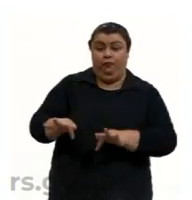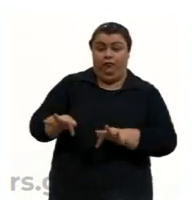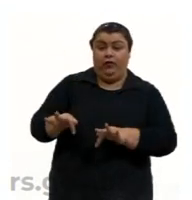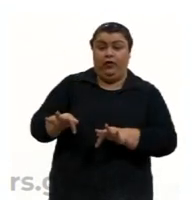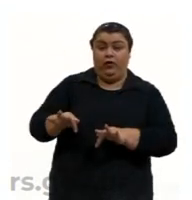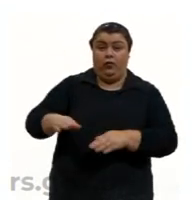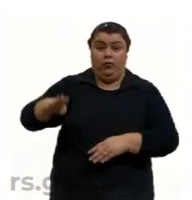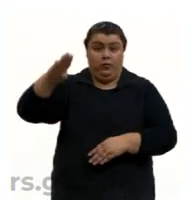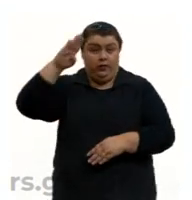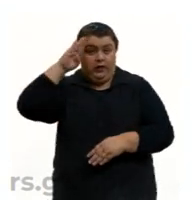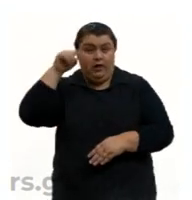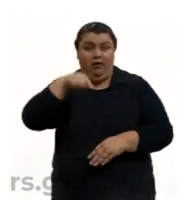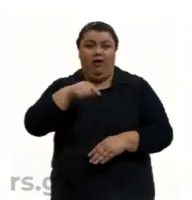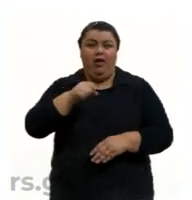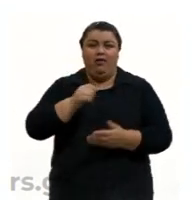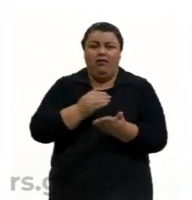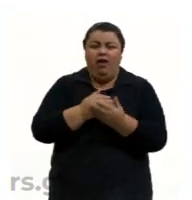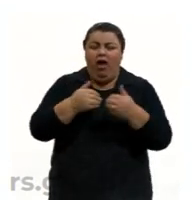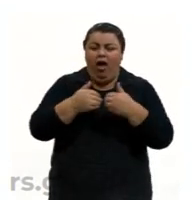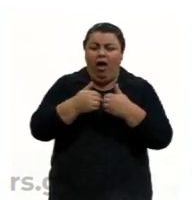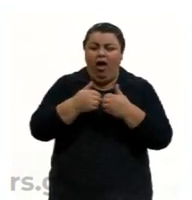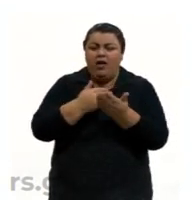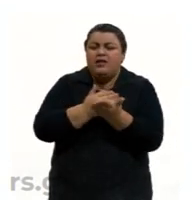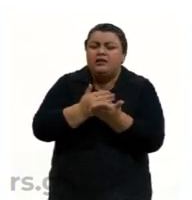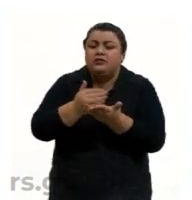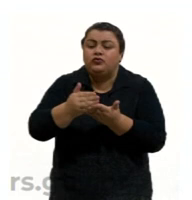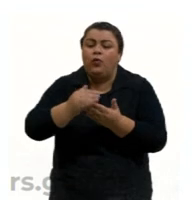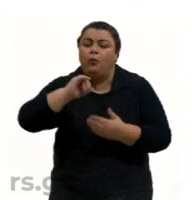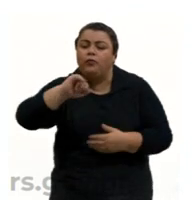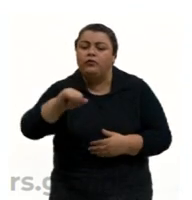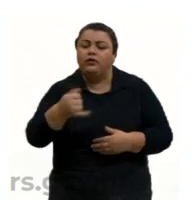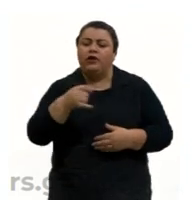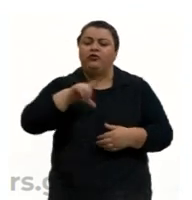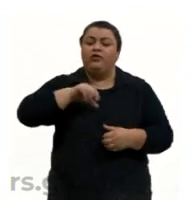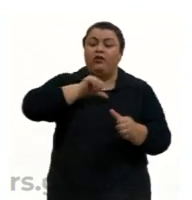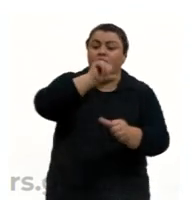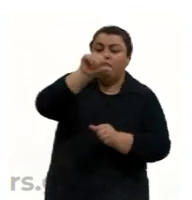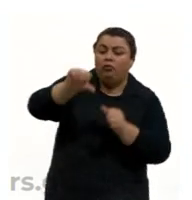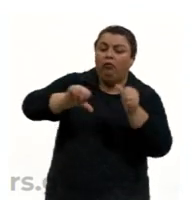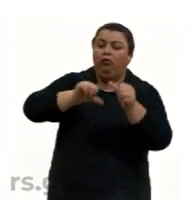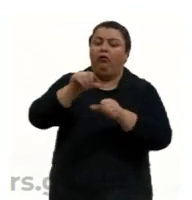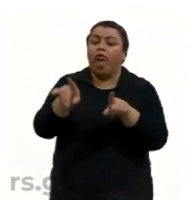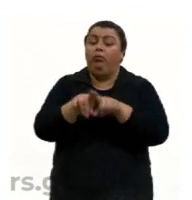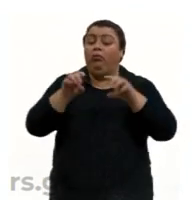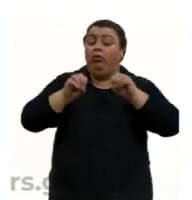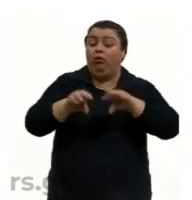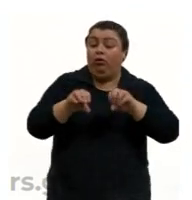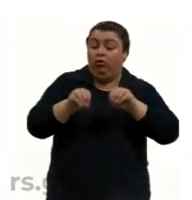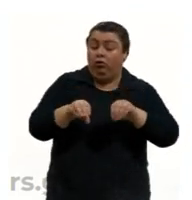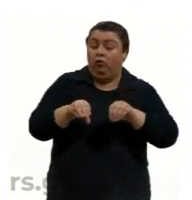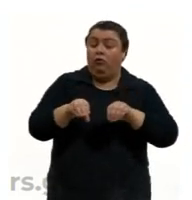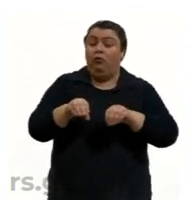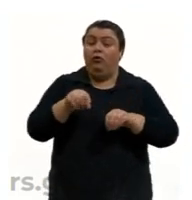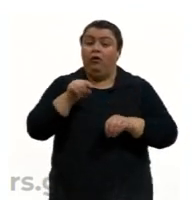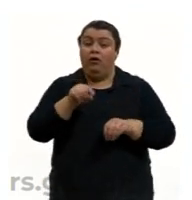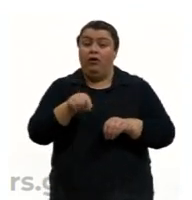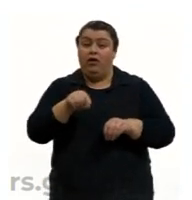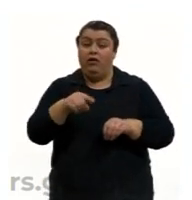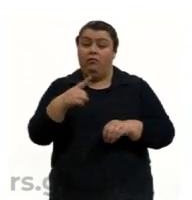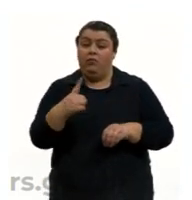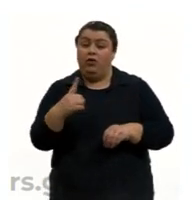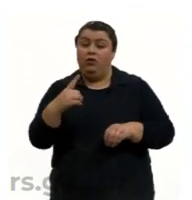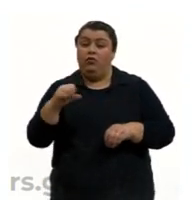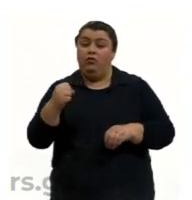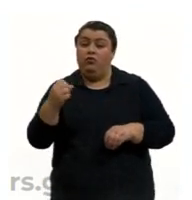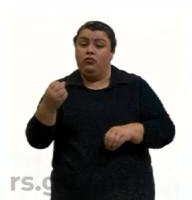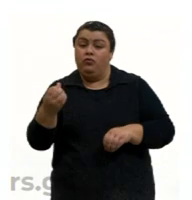essa Constituição abriu então a possibilidade de também haver mudanças em relação à educação. E aí cria-se então, em 1996,